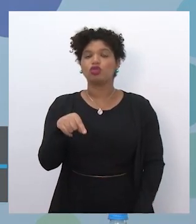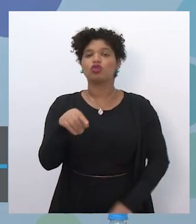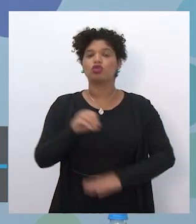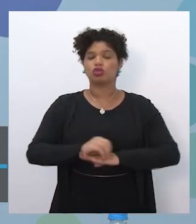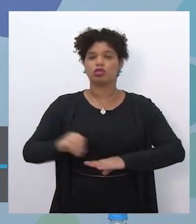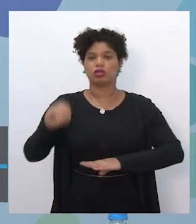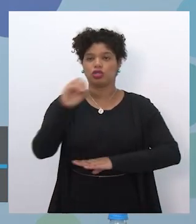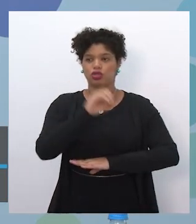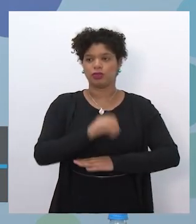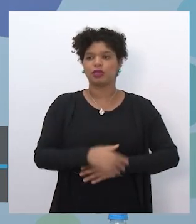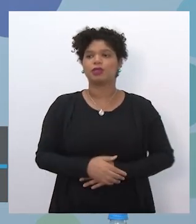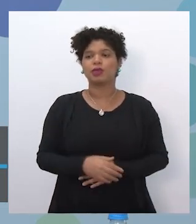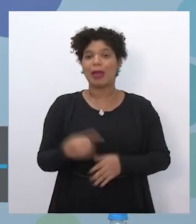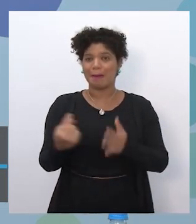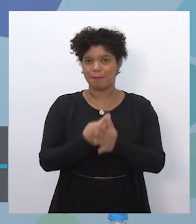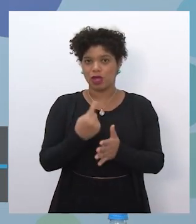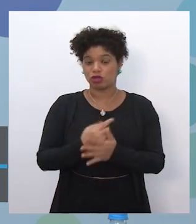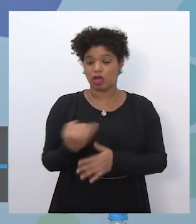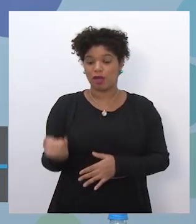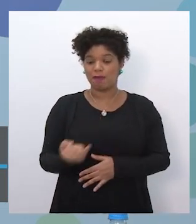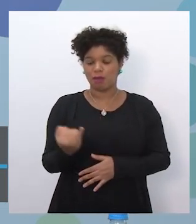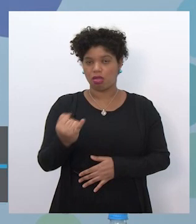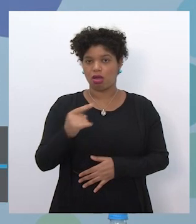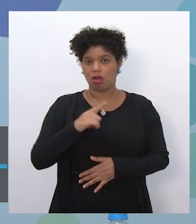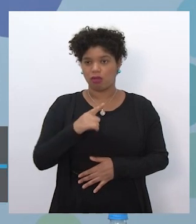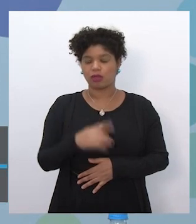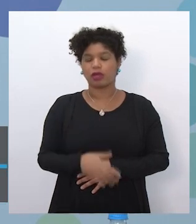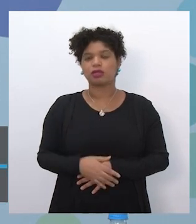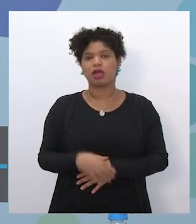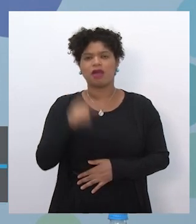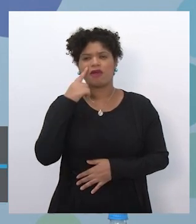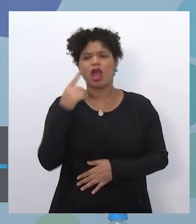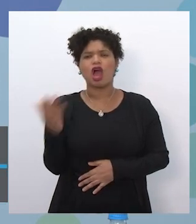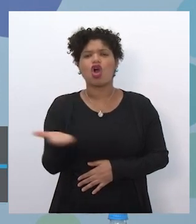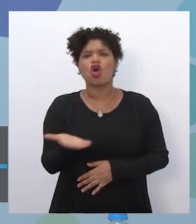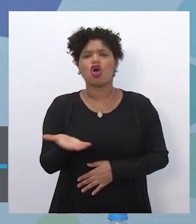pergunta super importante aqui, que surgiu agora,